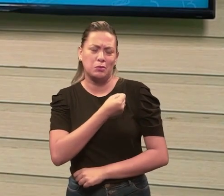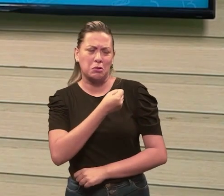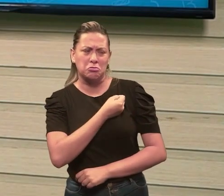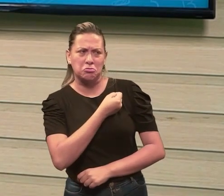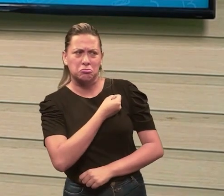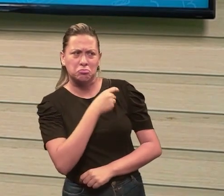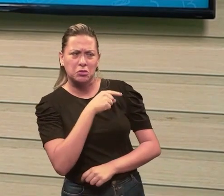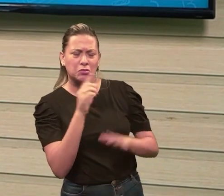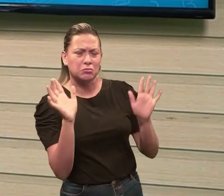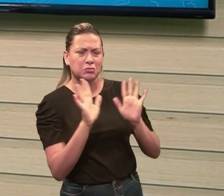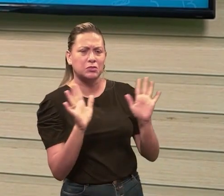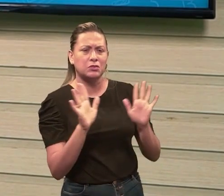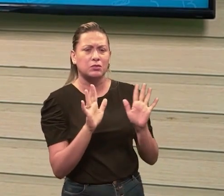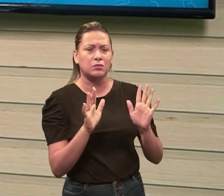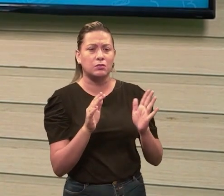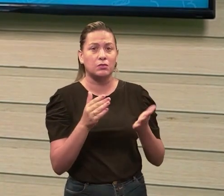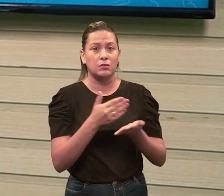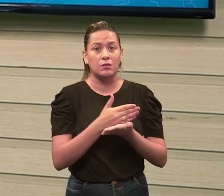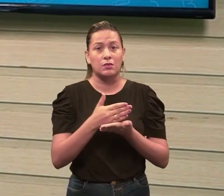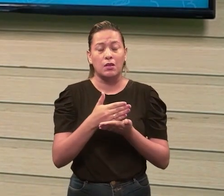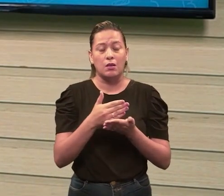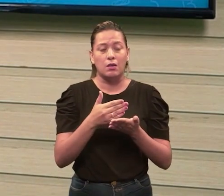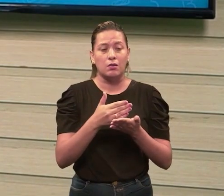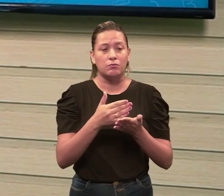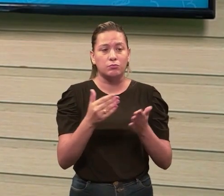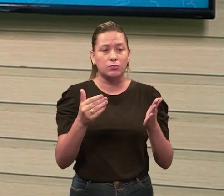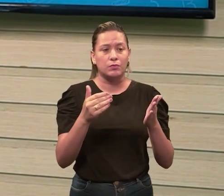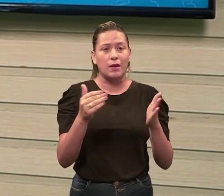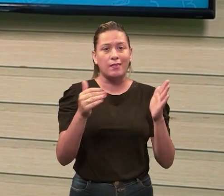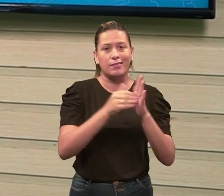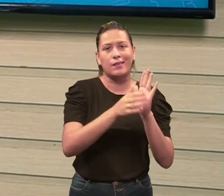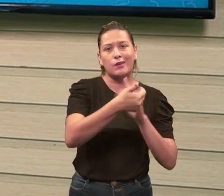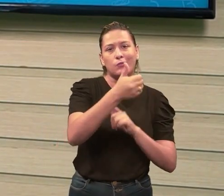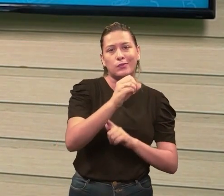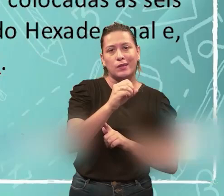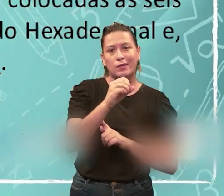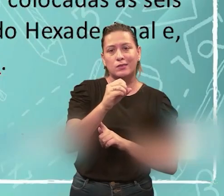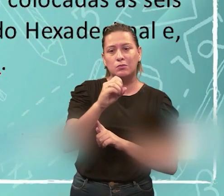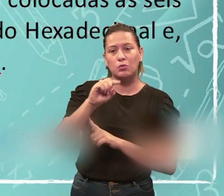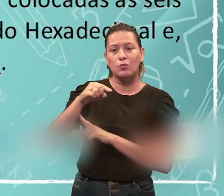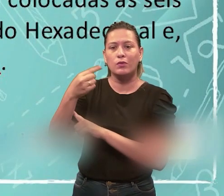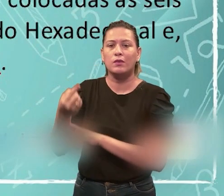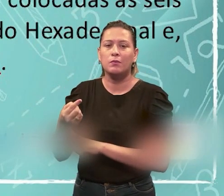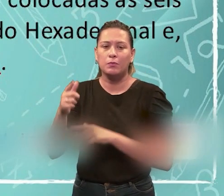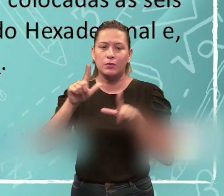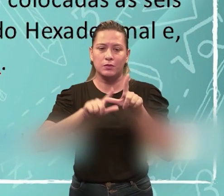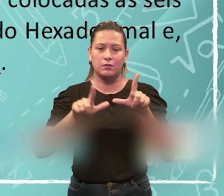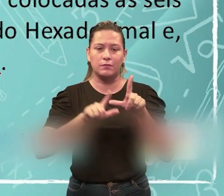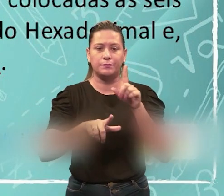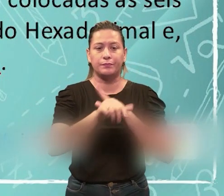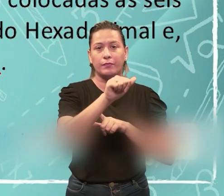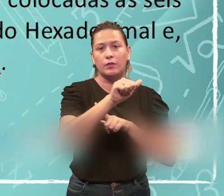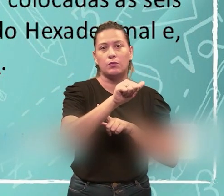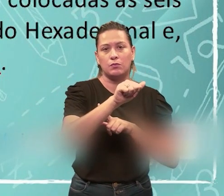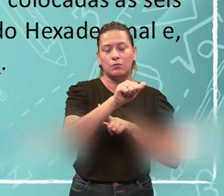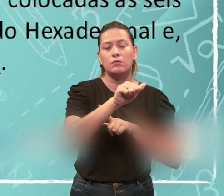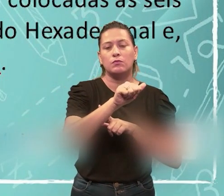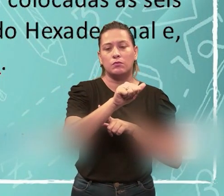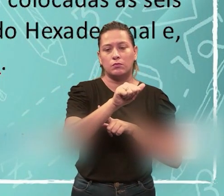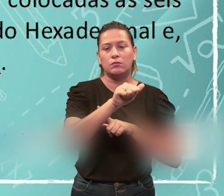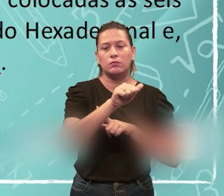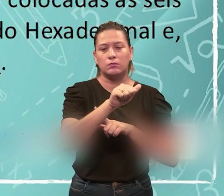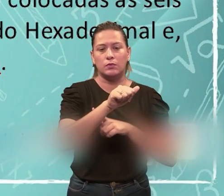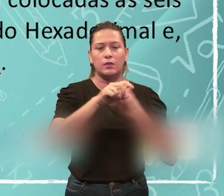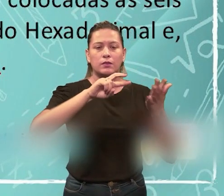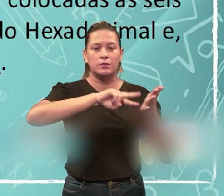Só que não é número. A partir do décimo, é letras, que a gente vai conhecer aqui, Então, por exemplo, o A, é o 10,